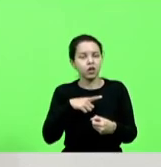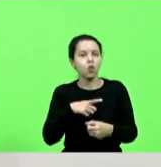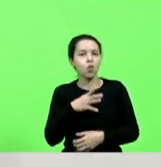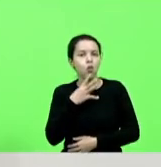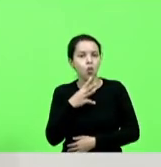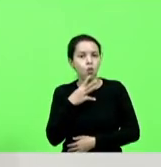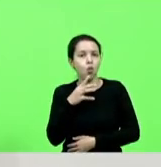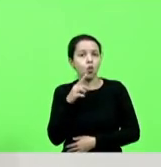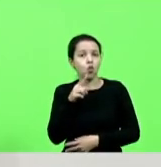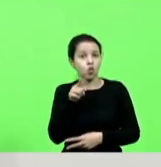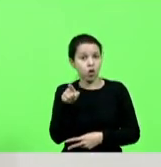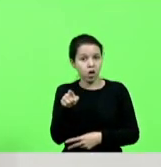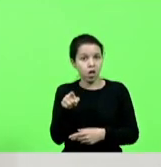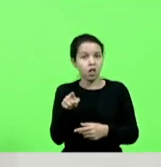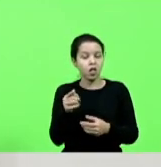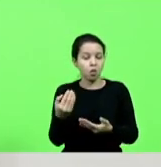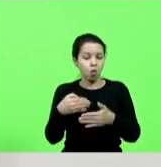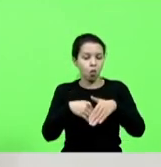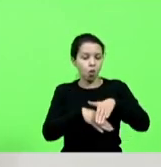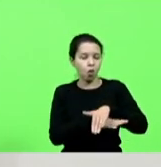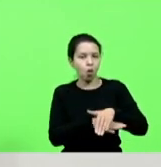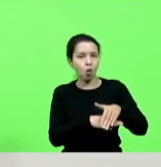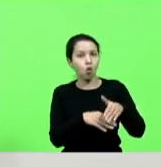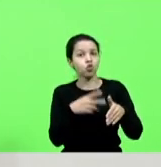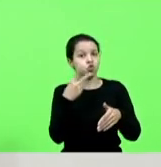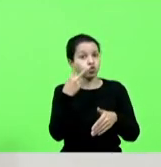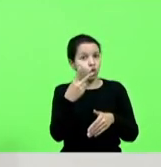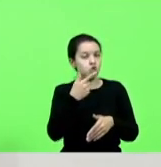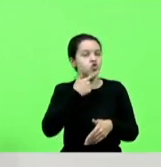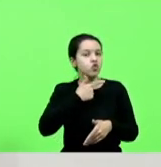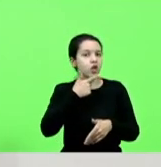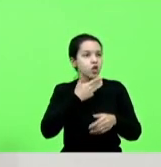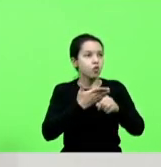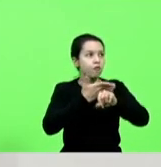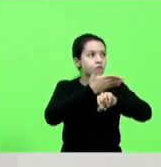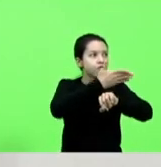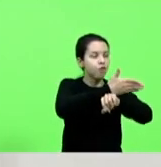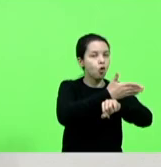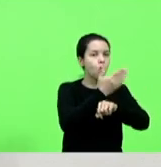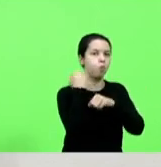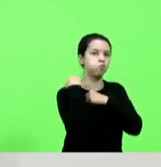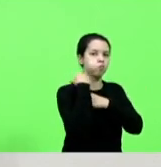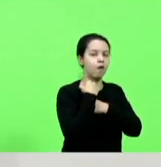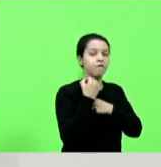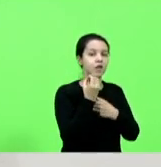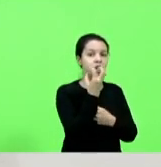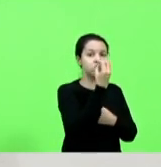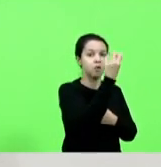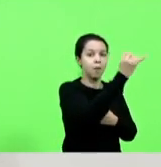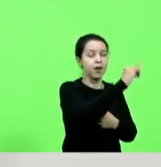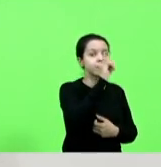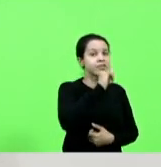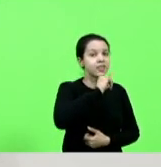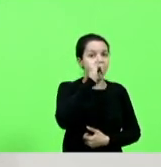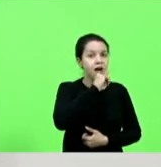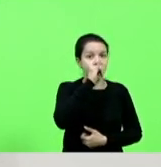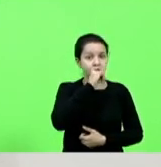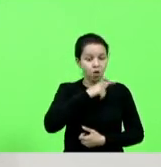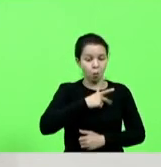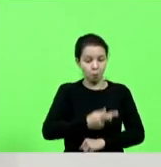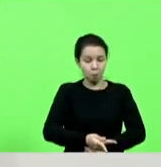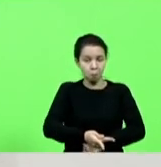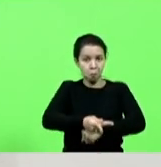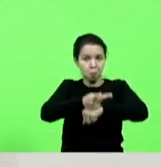dois queijos na mala foi para Itália e foi receber o medalha de prata em concurso